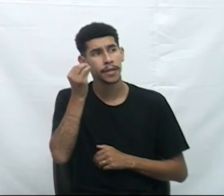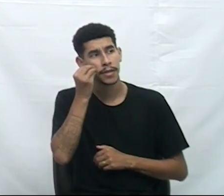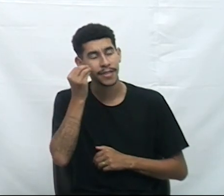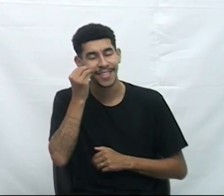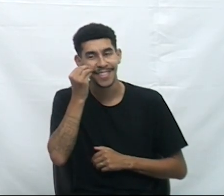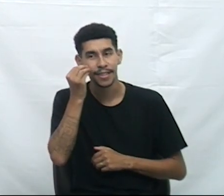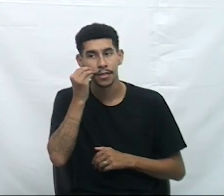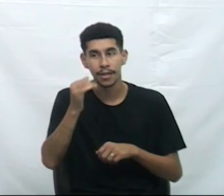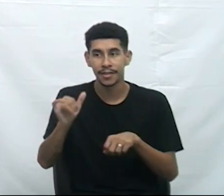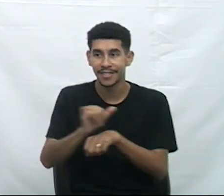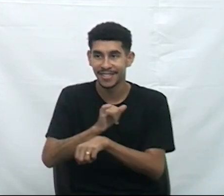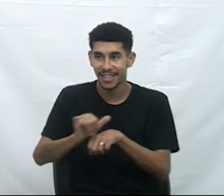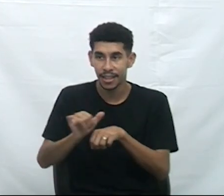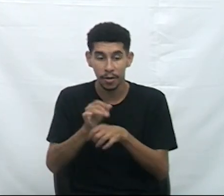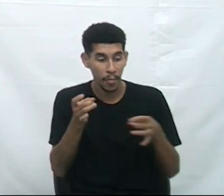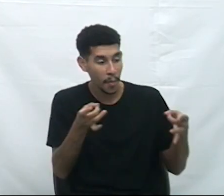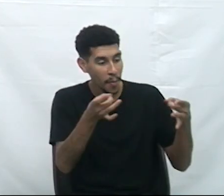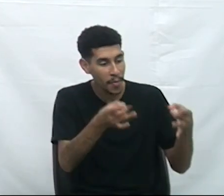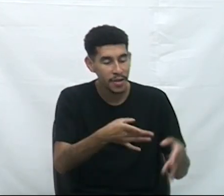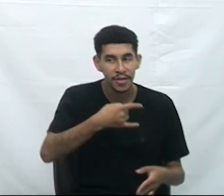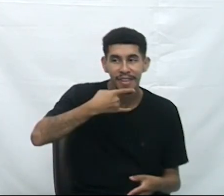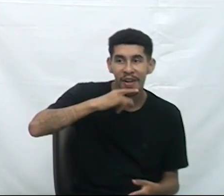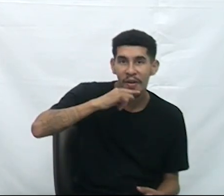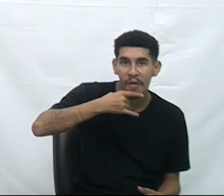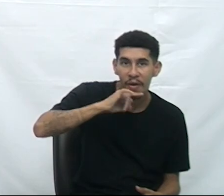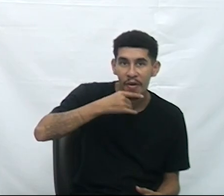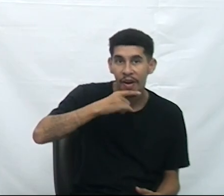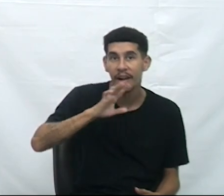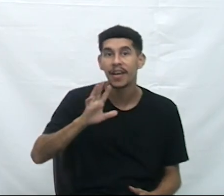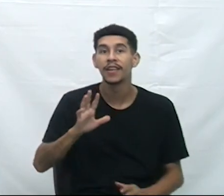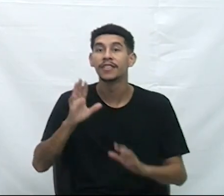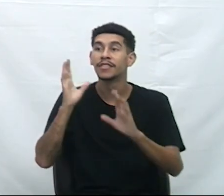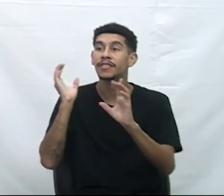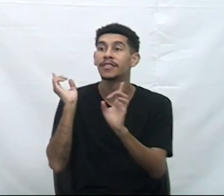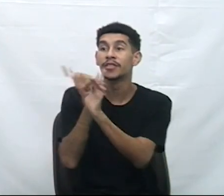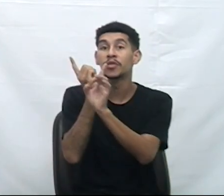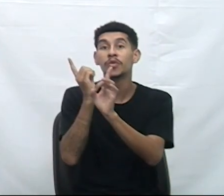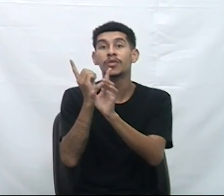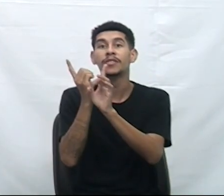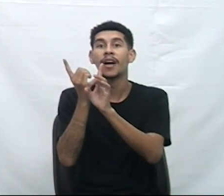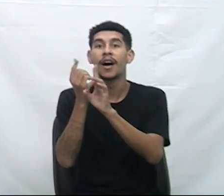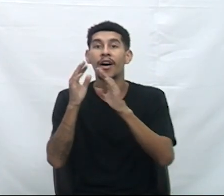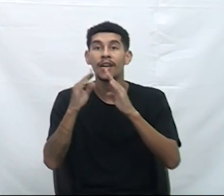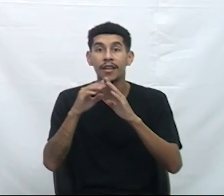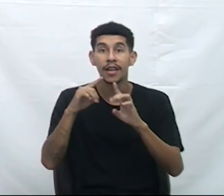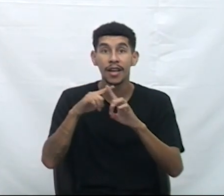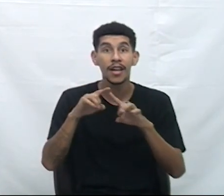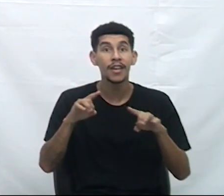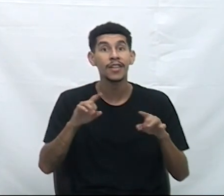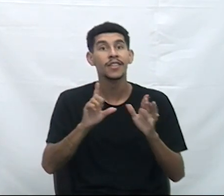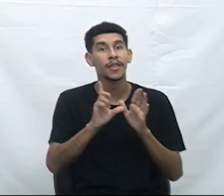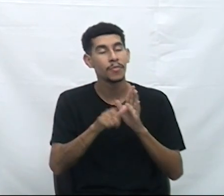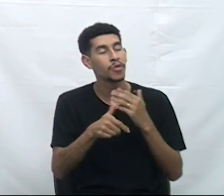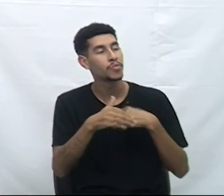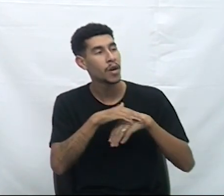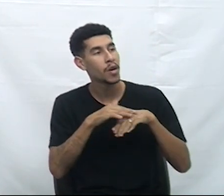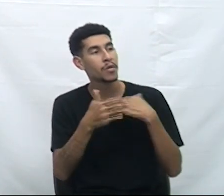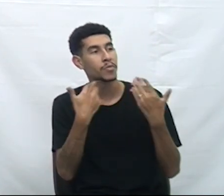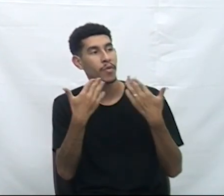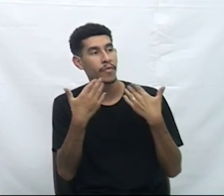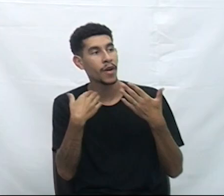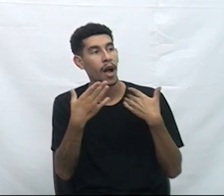um encontro aleatório numa igreja após uma longa conversa